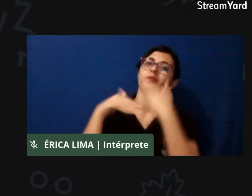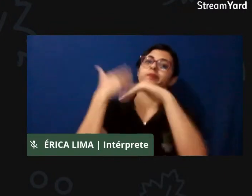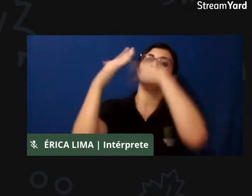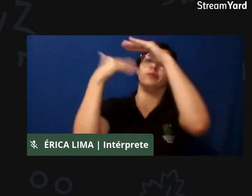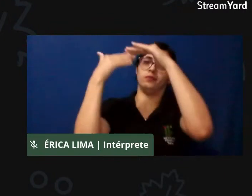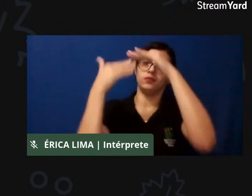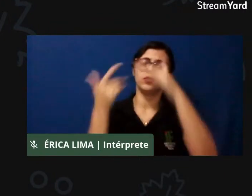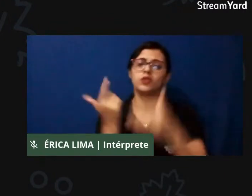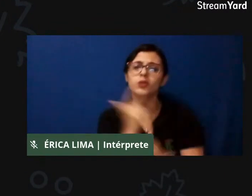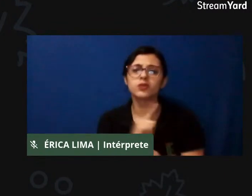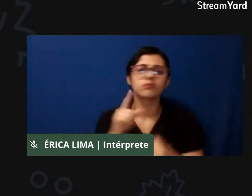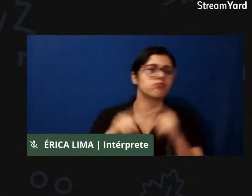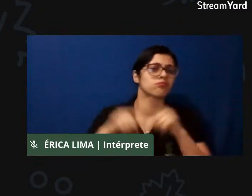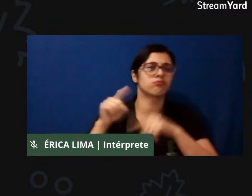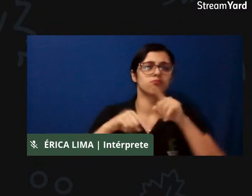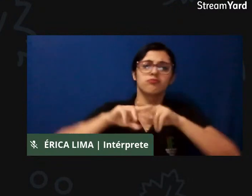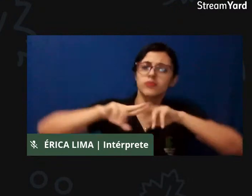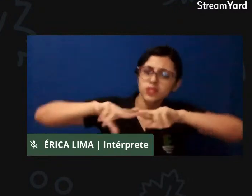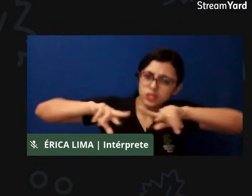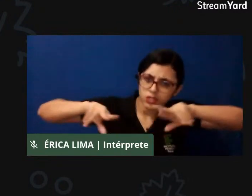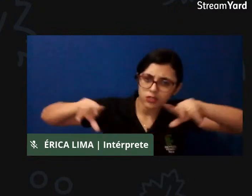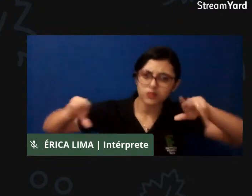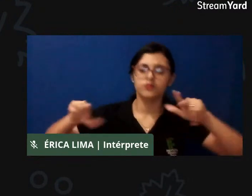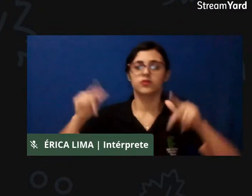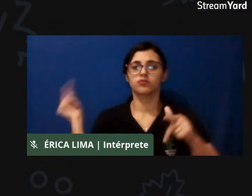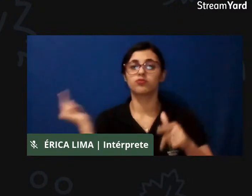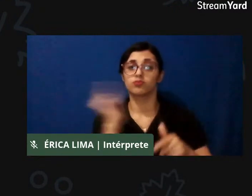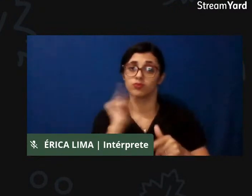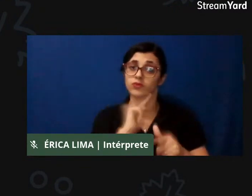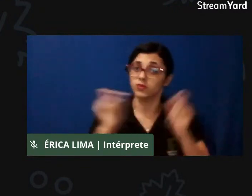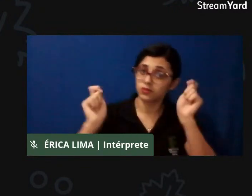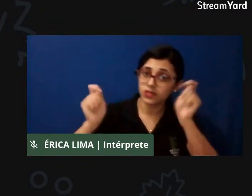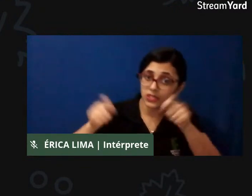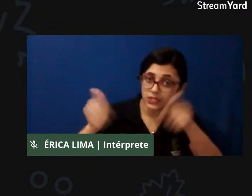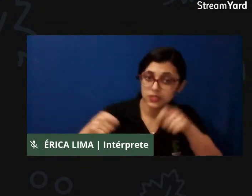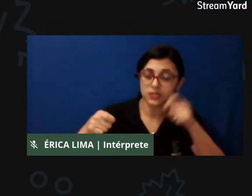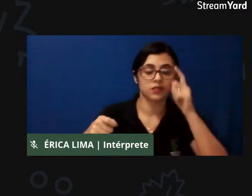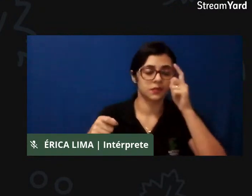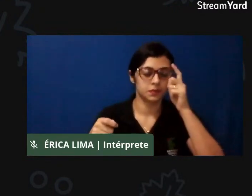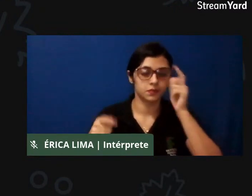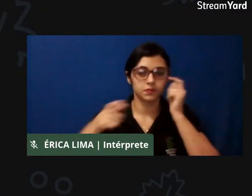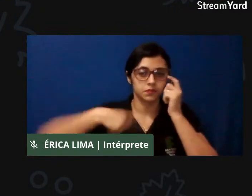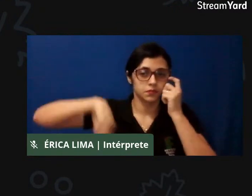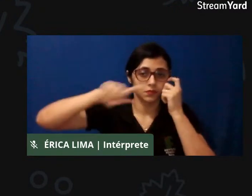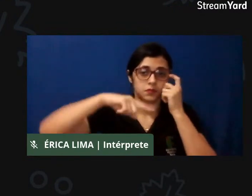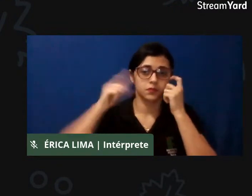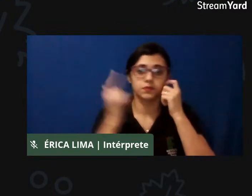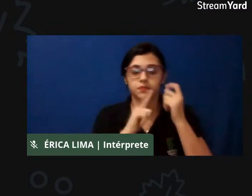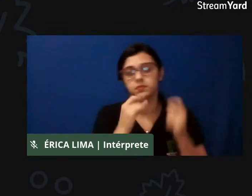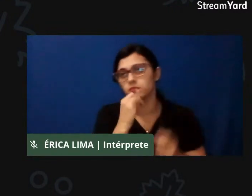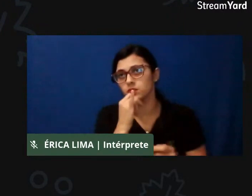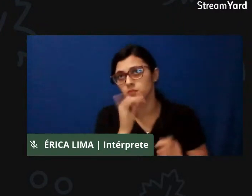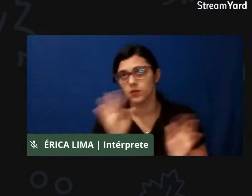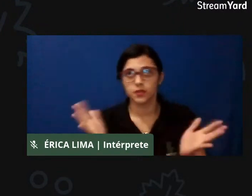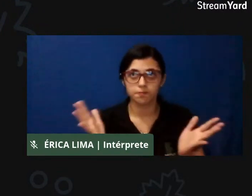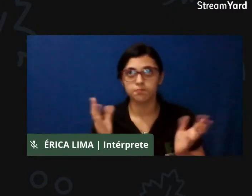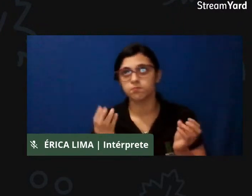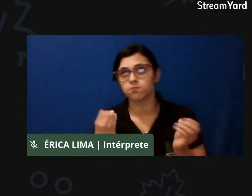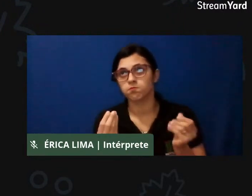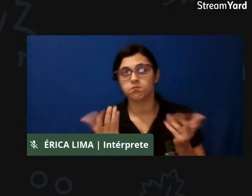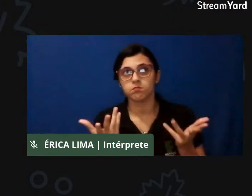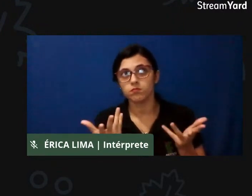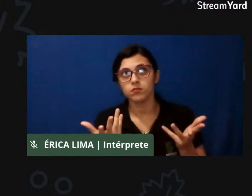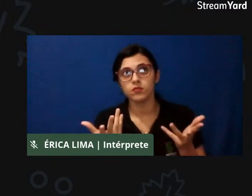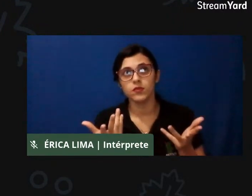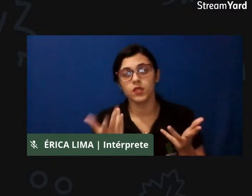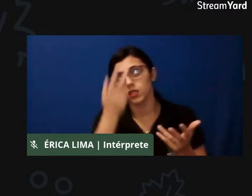instrumentos, né, que nos possibilitassem a dizer, por exemplo, quem